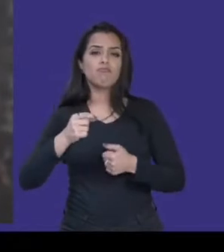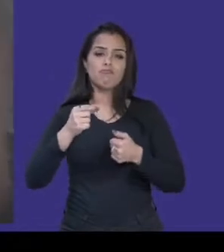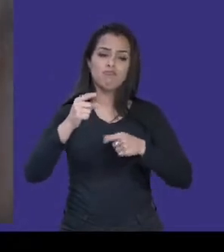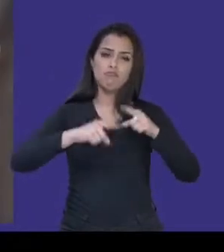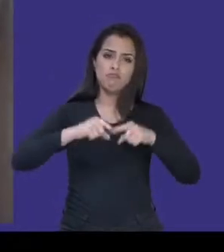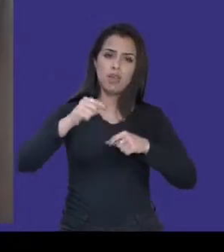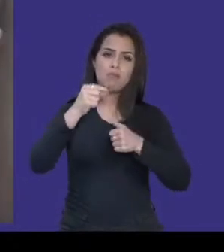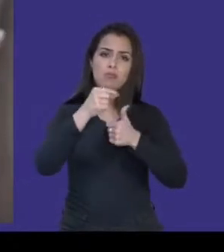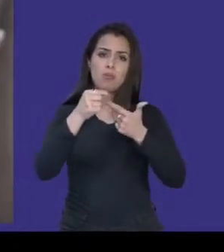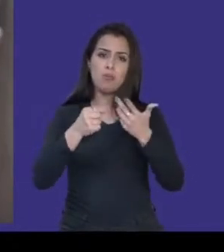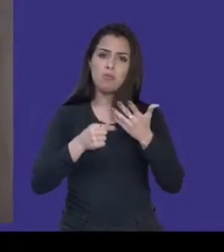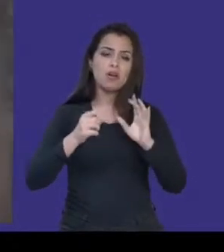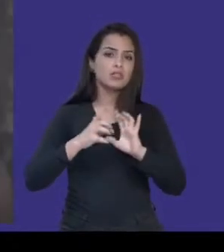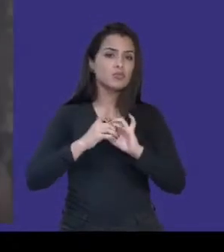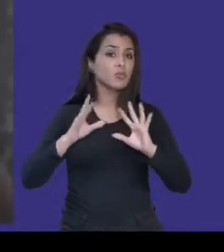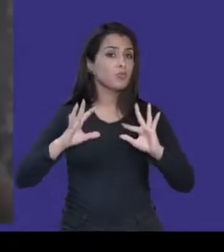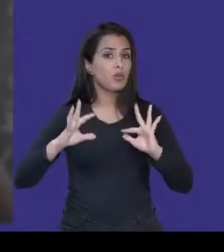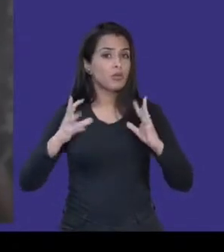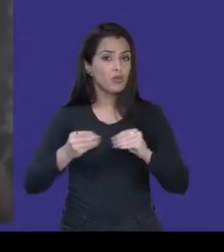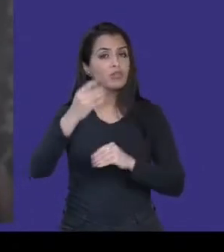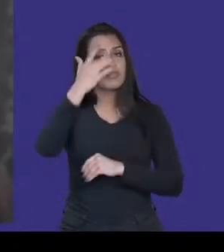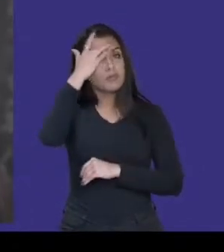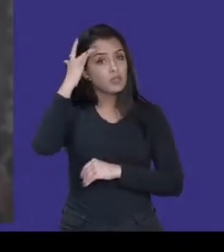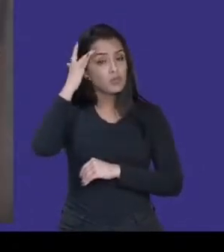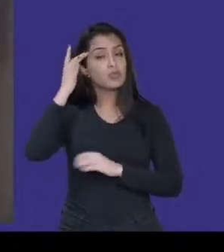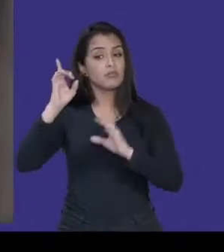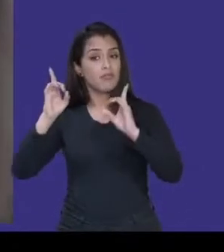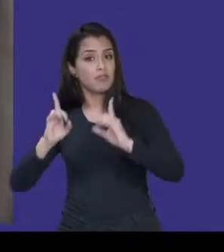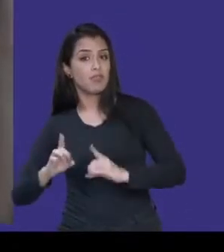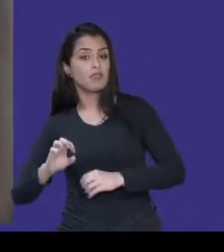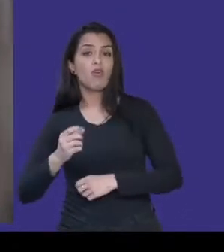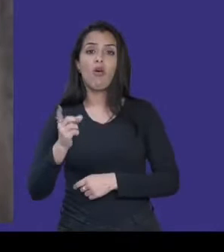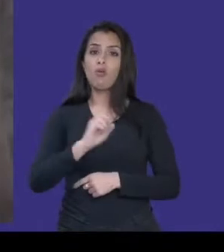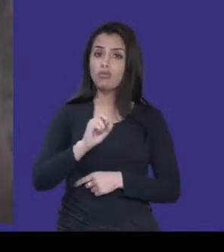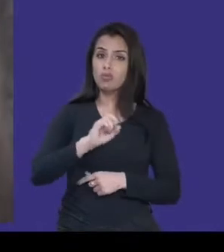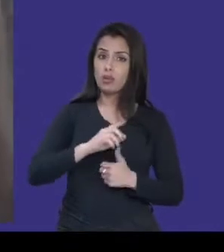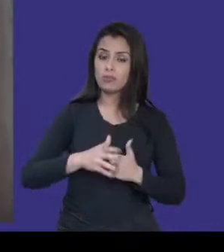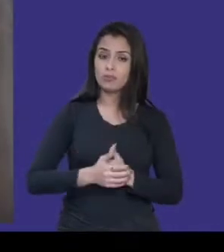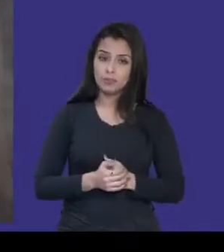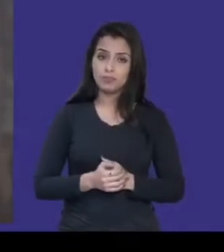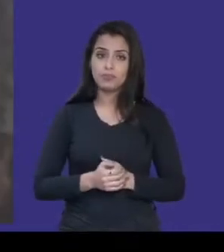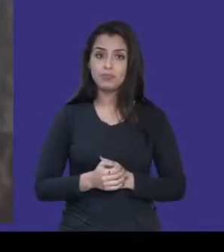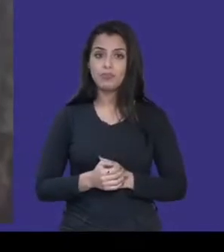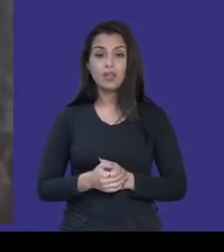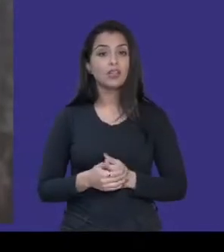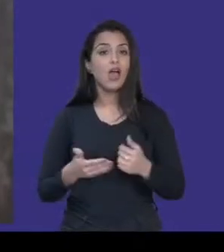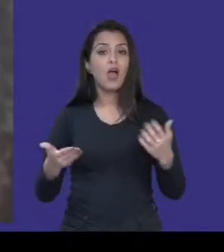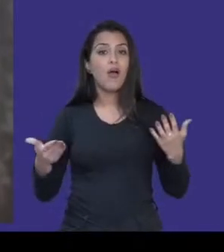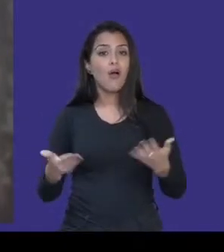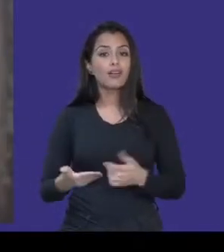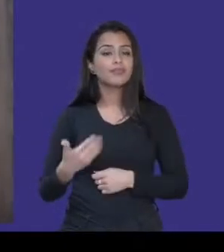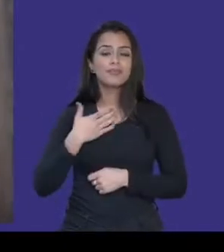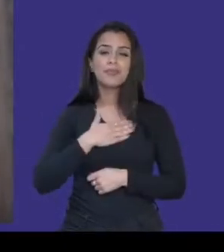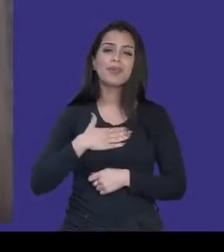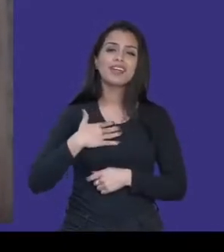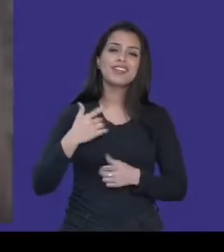disponível para todos os ouvintes, com deficiência ou não. E, por isso, hoje, eu tenho o prazer de estar ao lado do professor